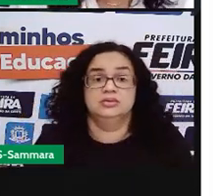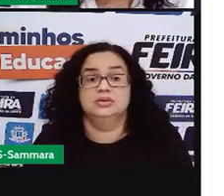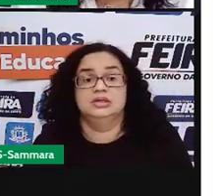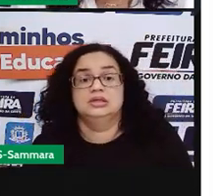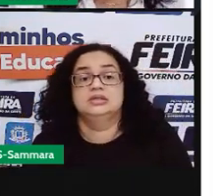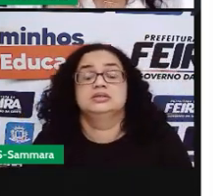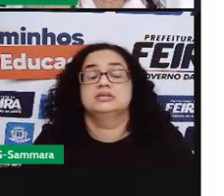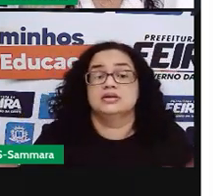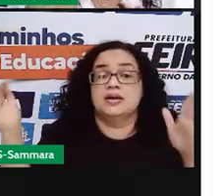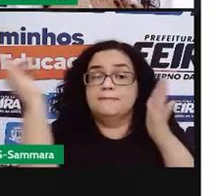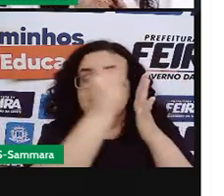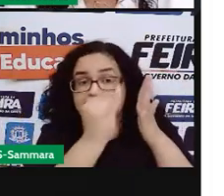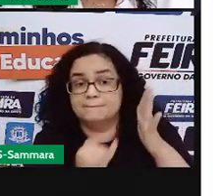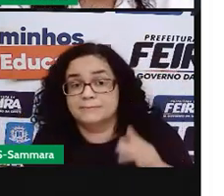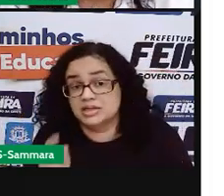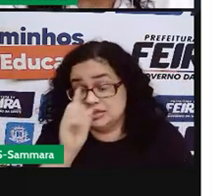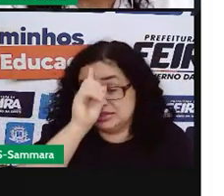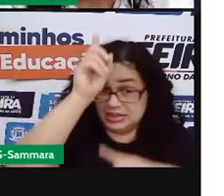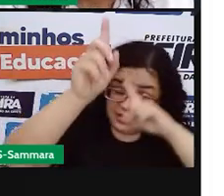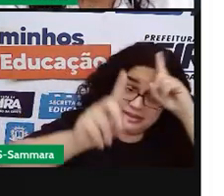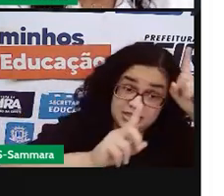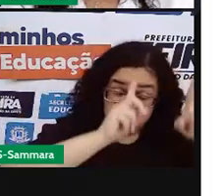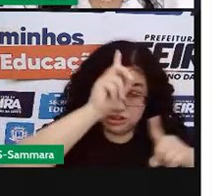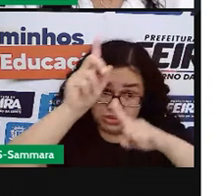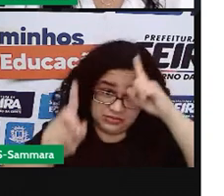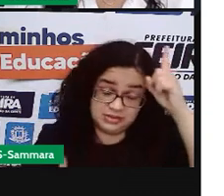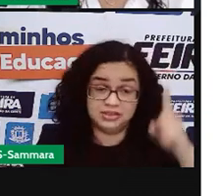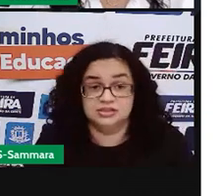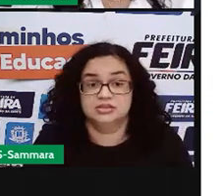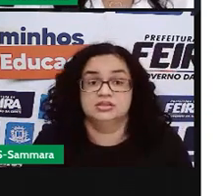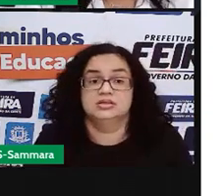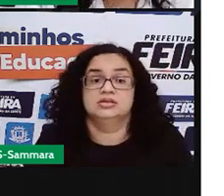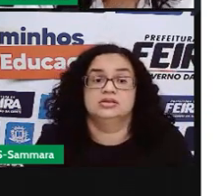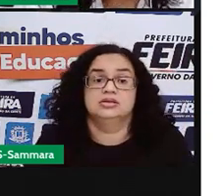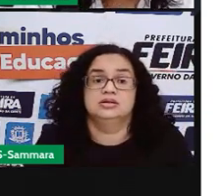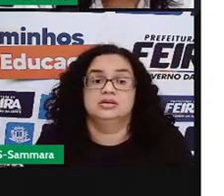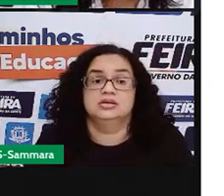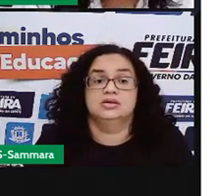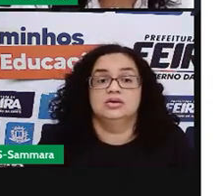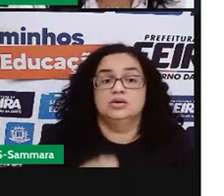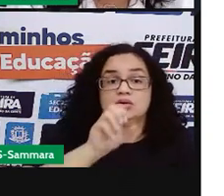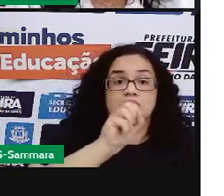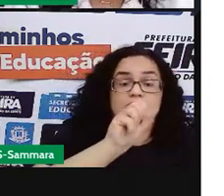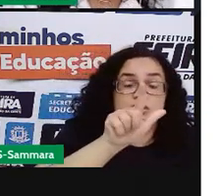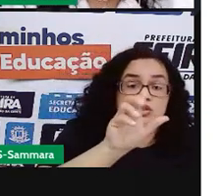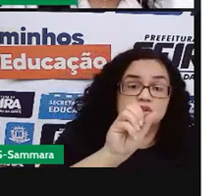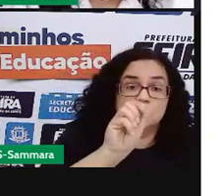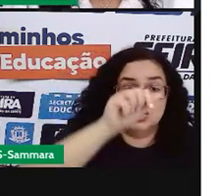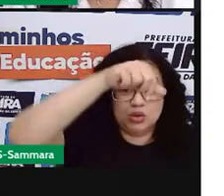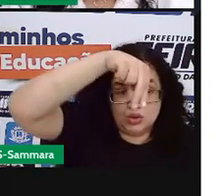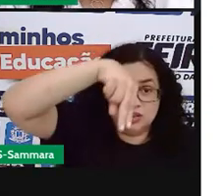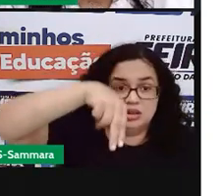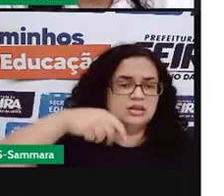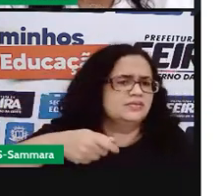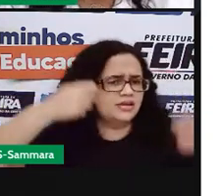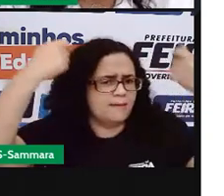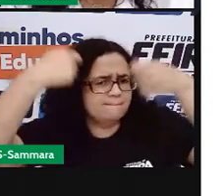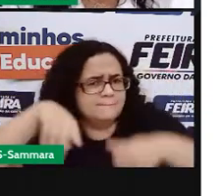a imagem, a criatividade. O slogan não vai ser